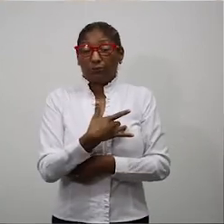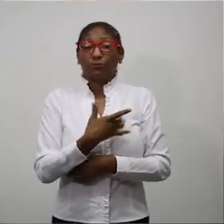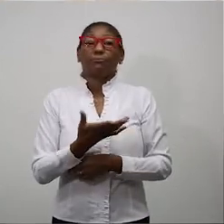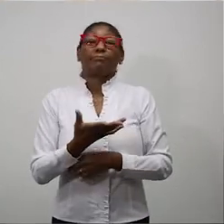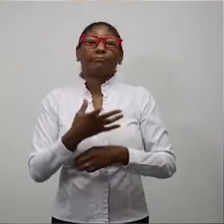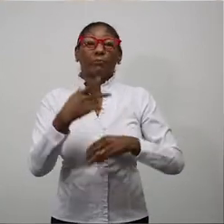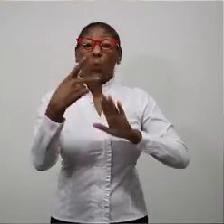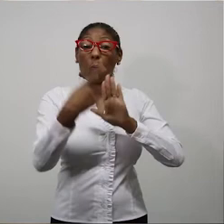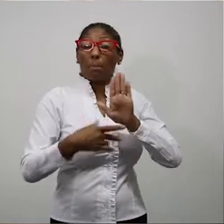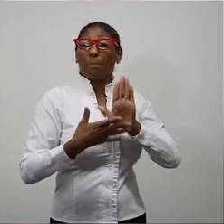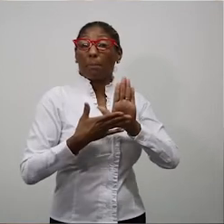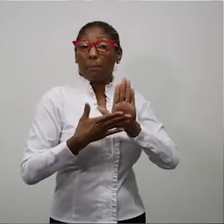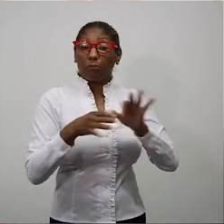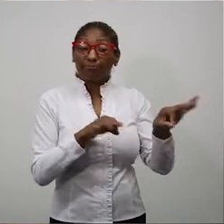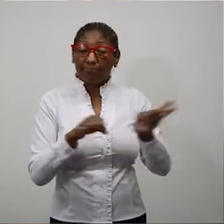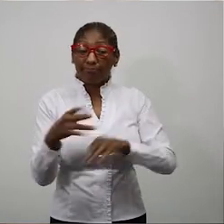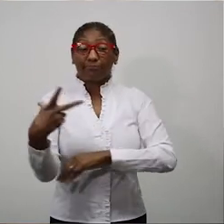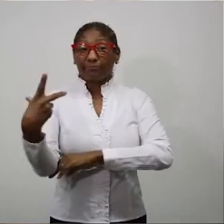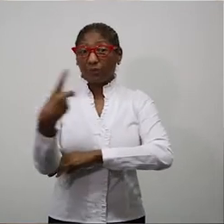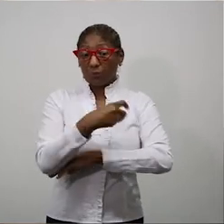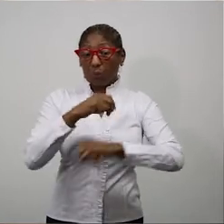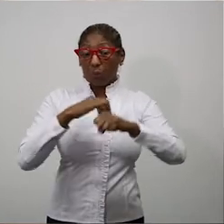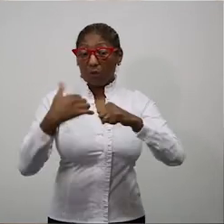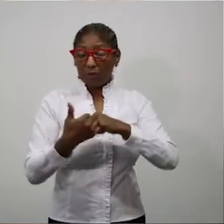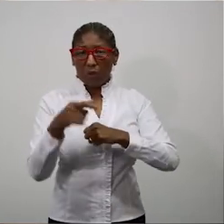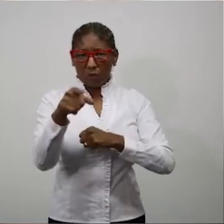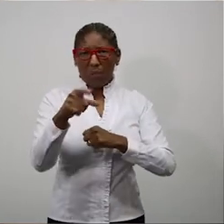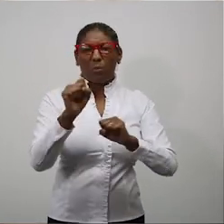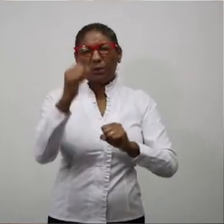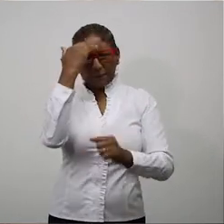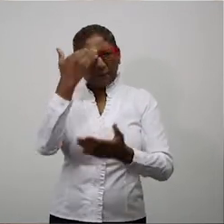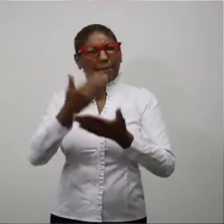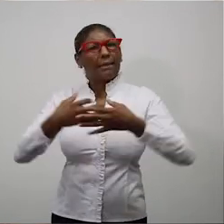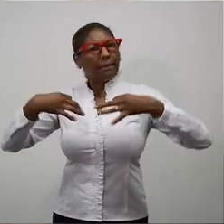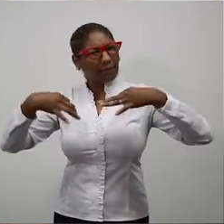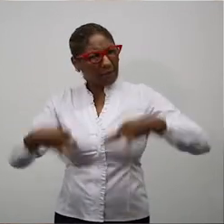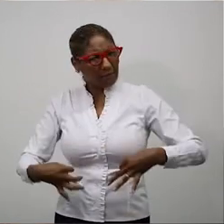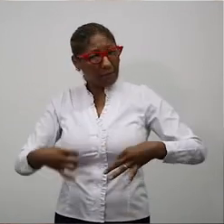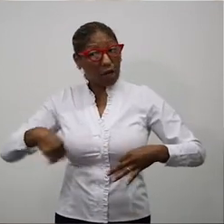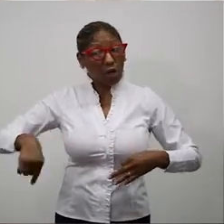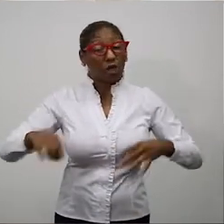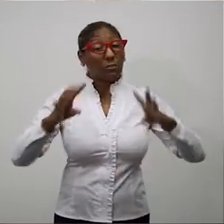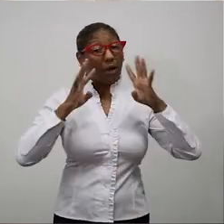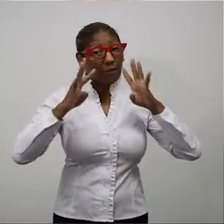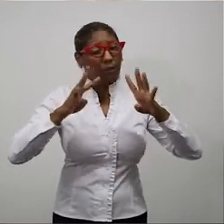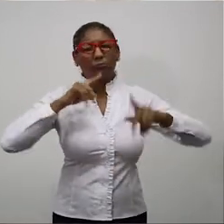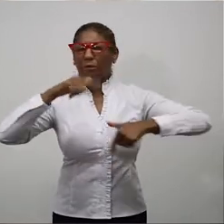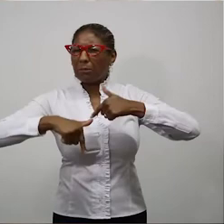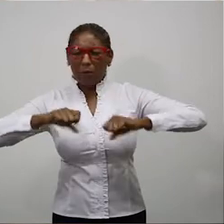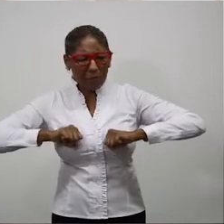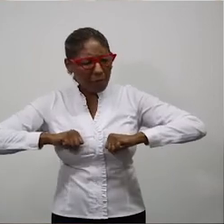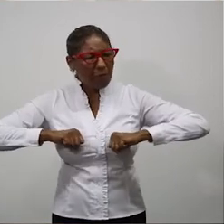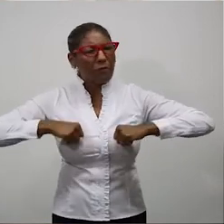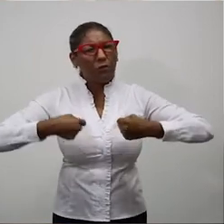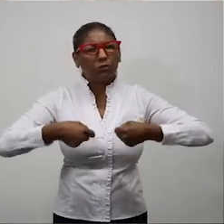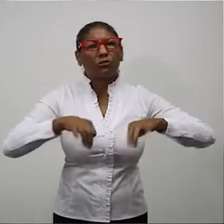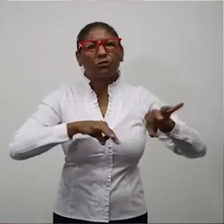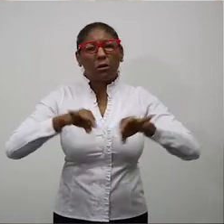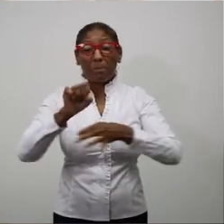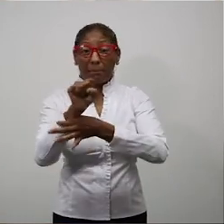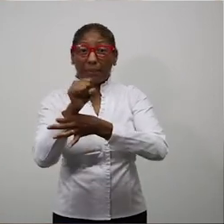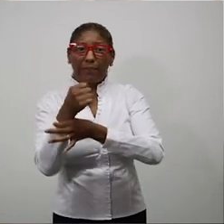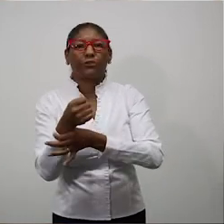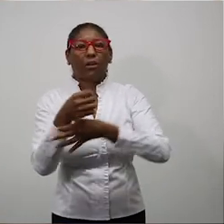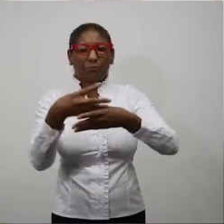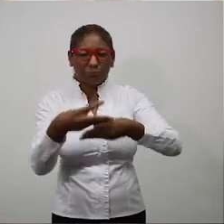Saúde, para o plano de vacinação em relação ao coronavírus. Podem ter certeza que nós estamos atentos, trabalhando fortemente